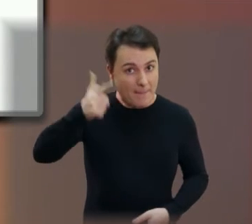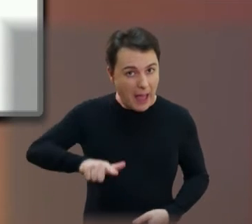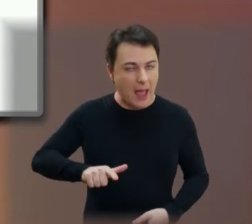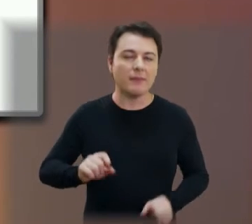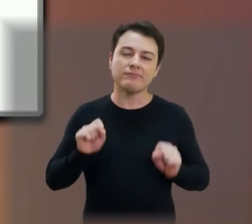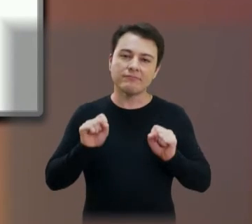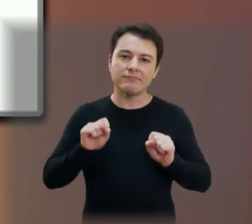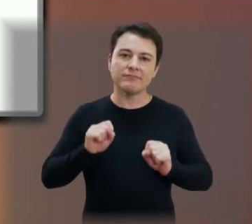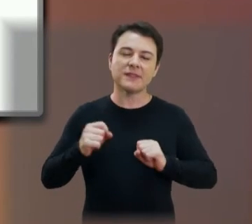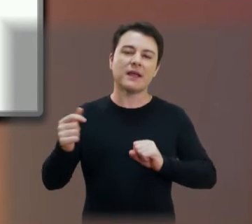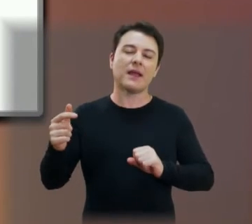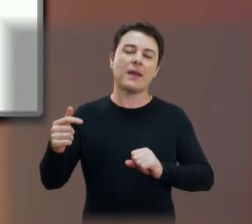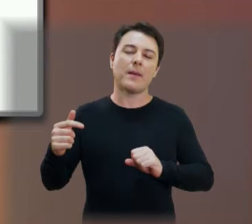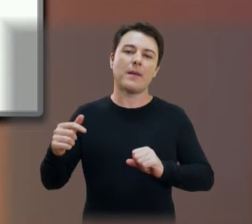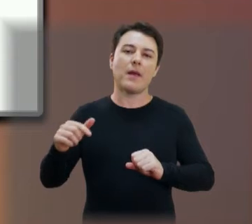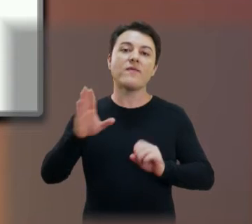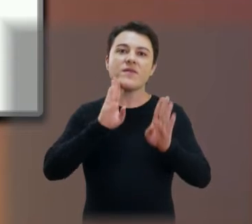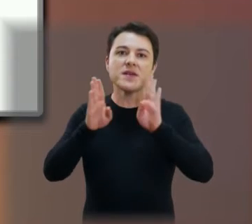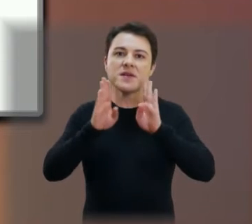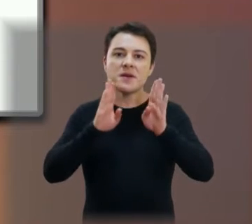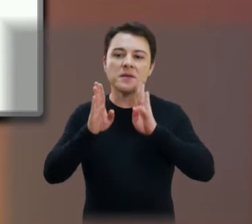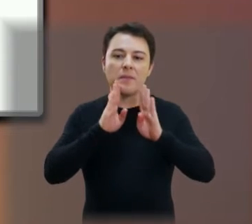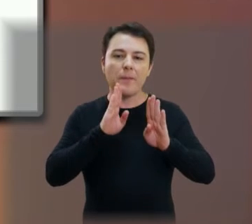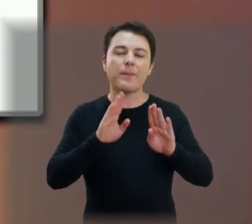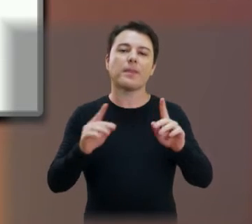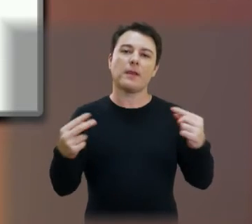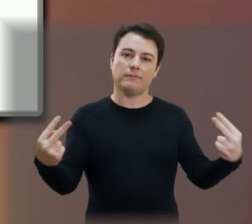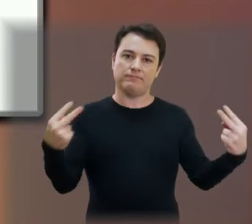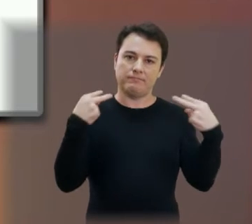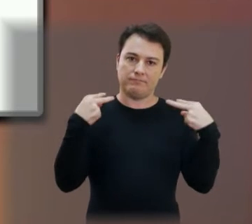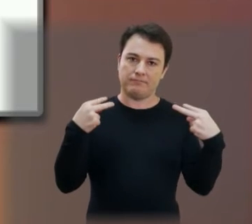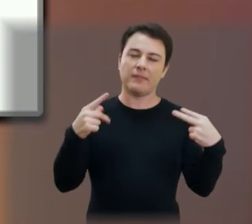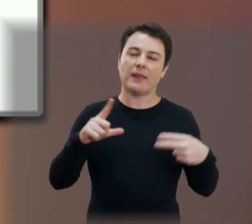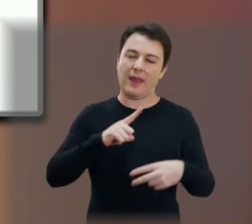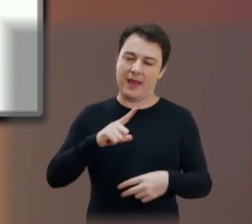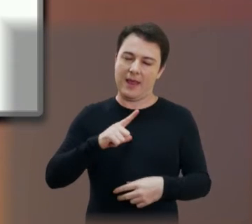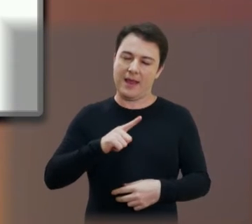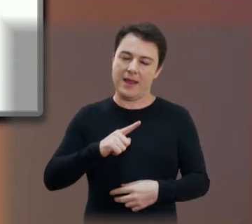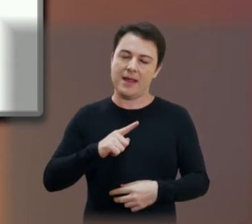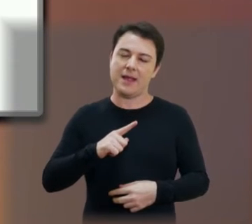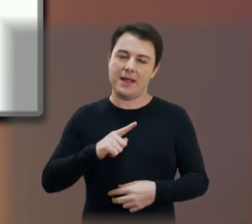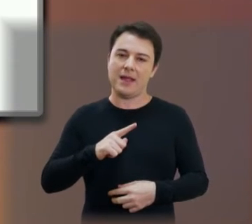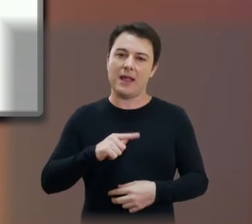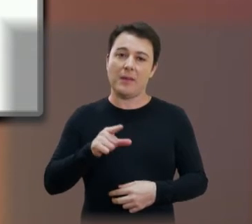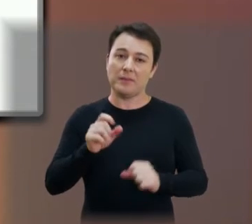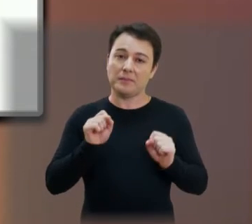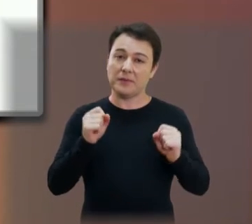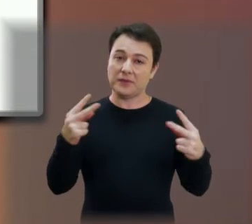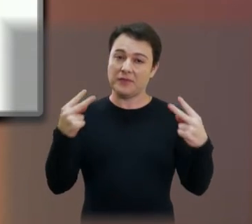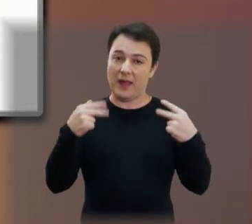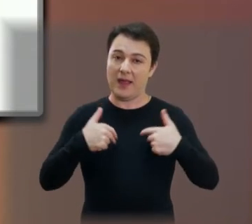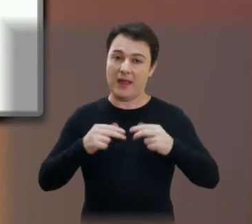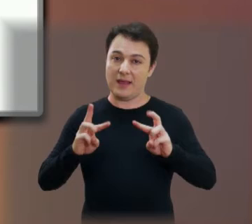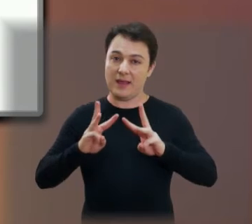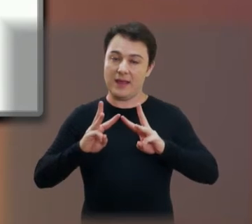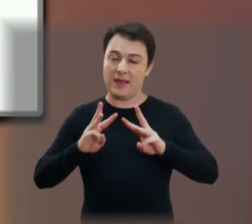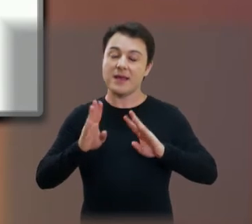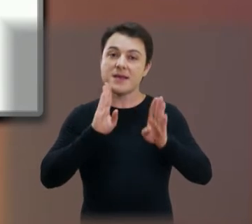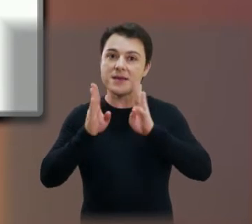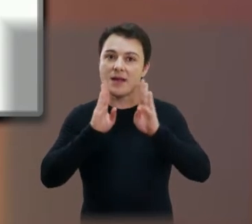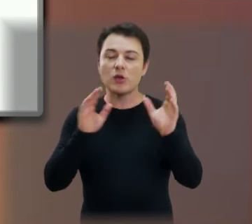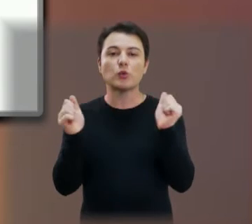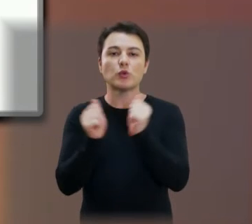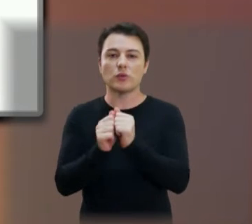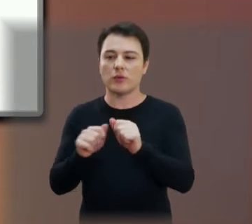entra no nosso Facebook, na página verificada, Tainara Faria 13, dá uma olhadinha lá na live que foi feita com o